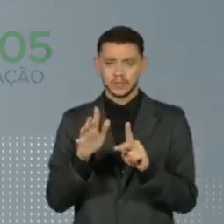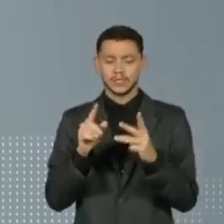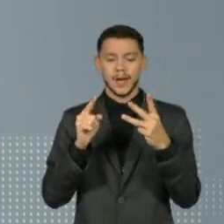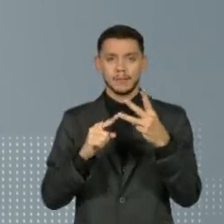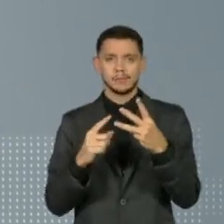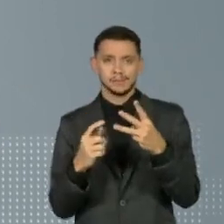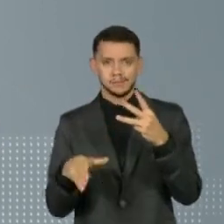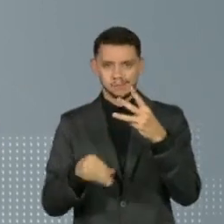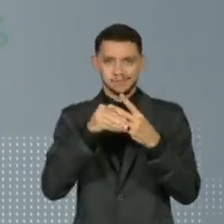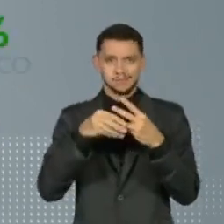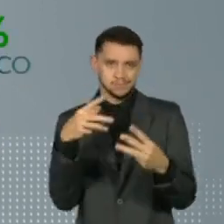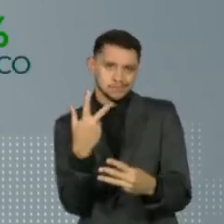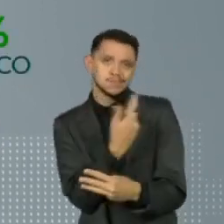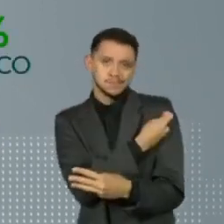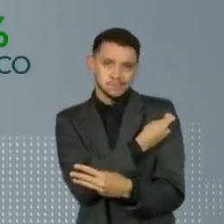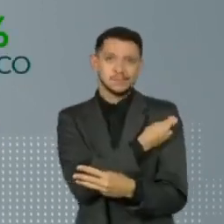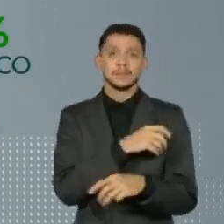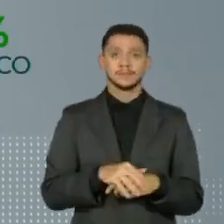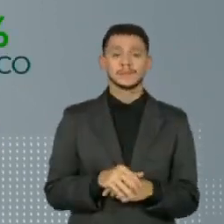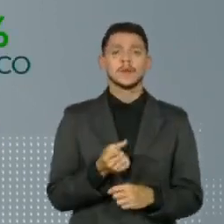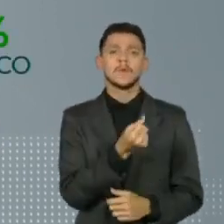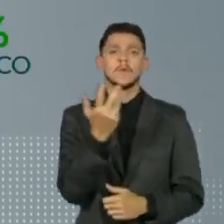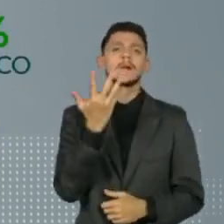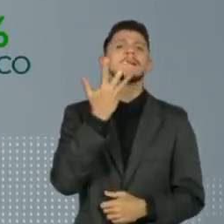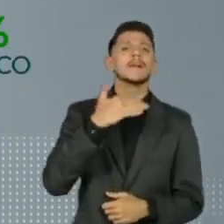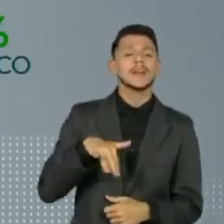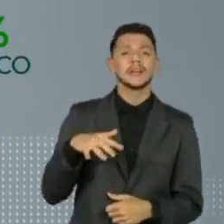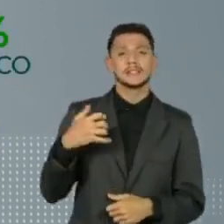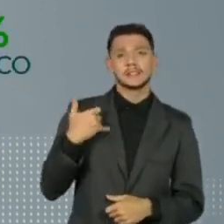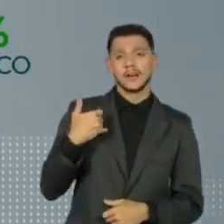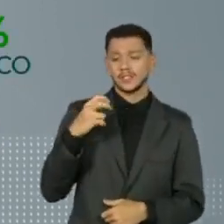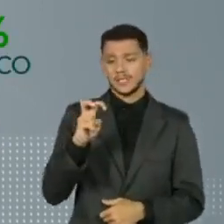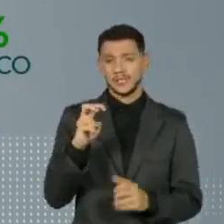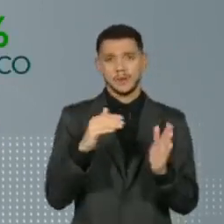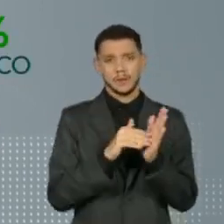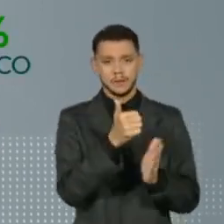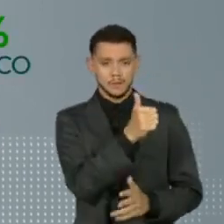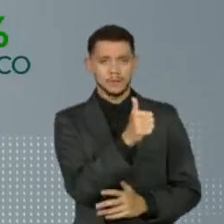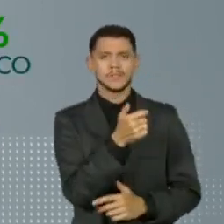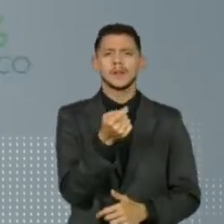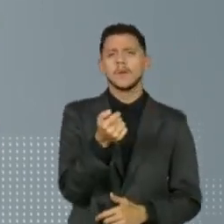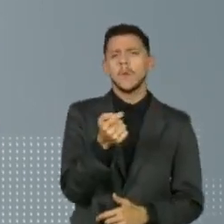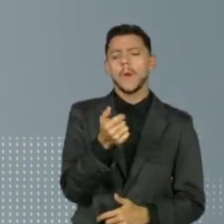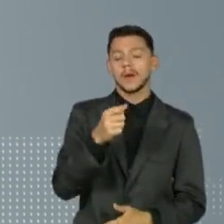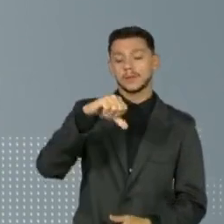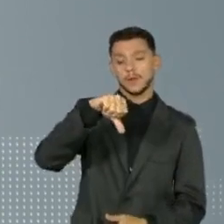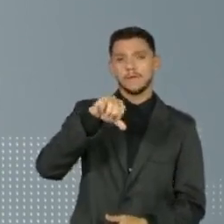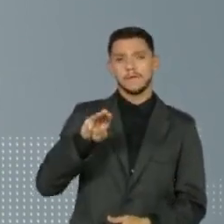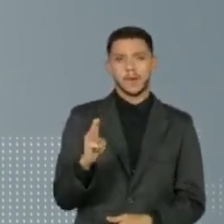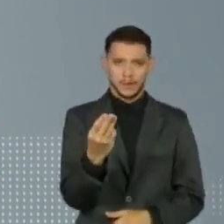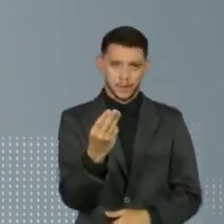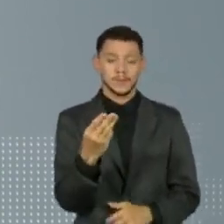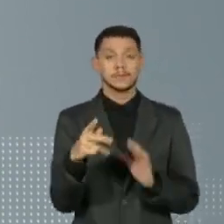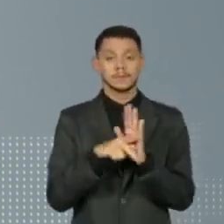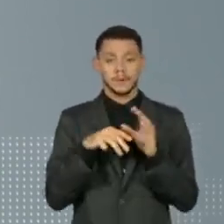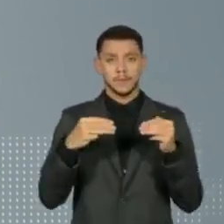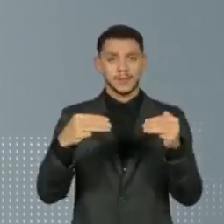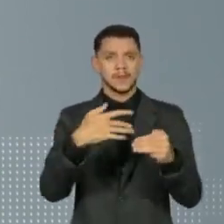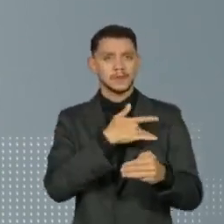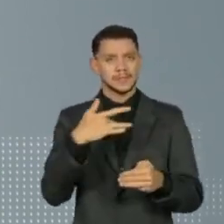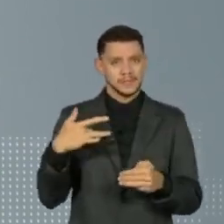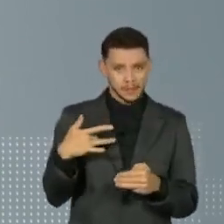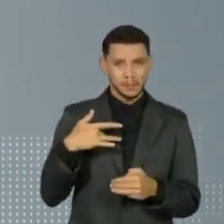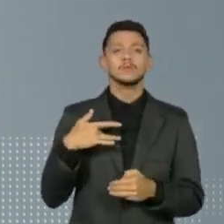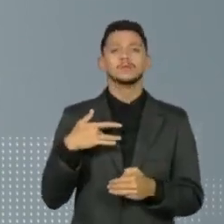reforço. Já o total de crianças vacinadas entre 5 e 11 anos está próximo de 9 milhões. Segundo o Ministério da Saúde, o Brasil